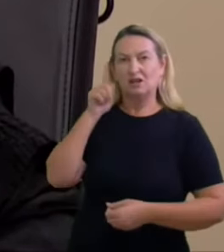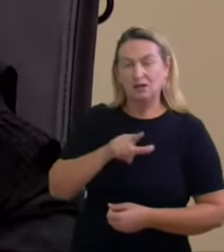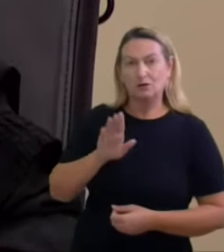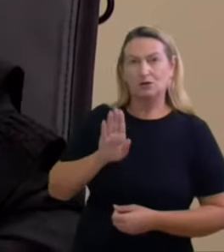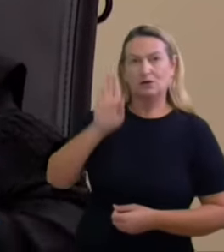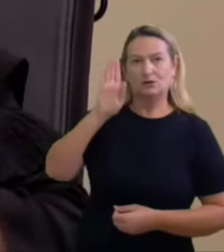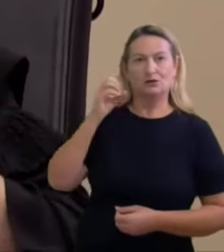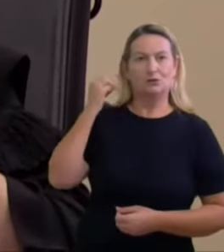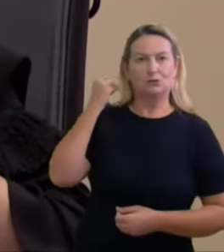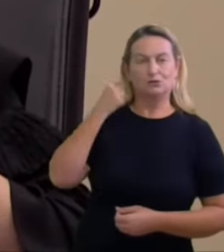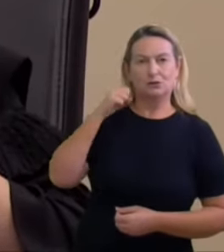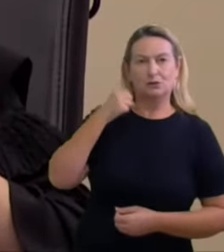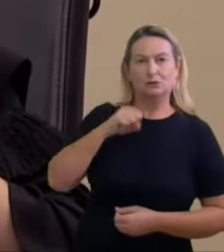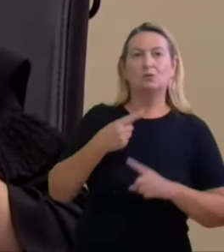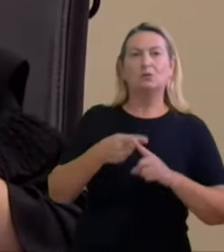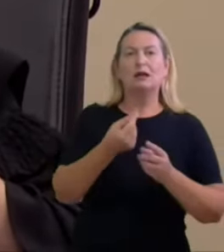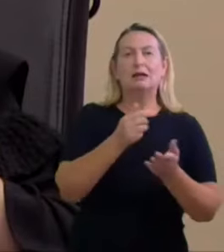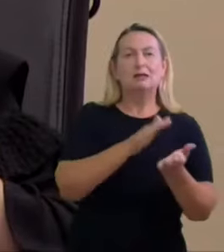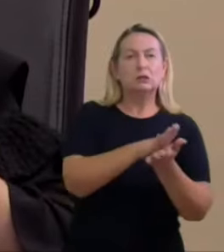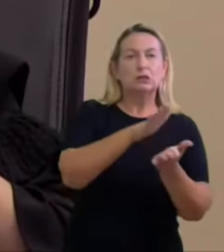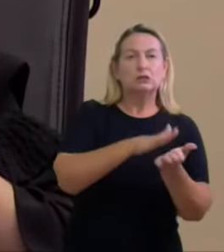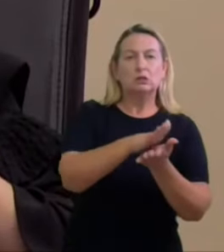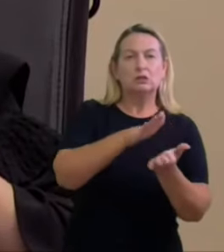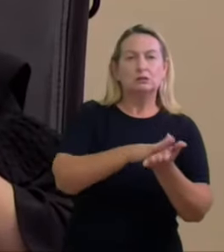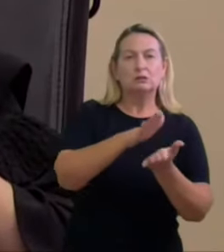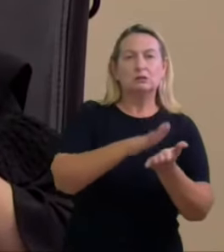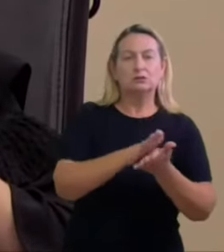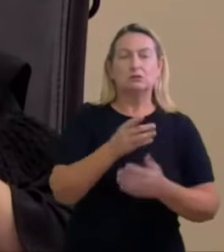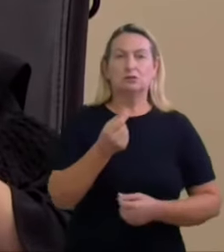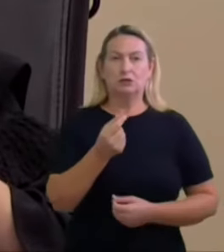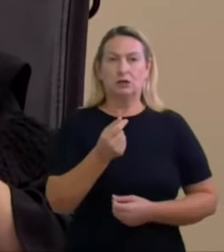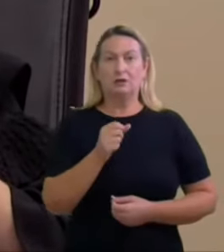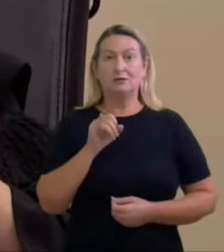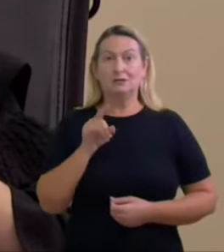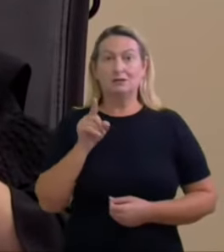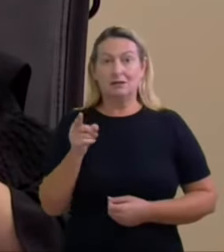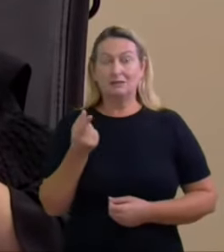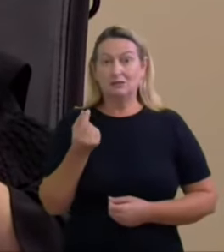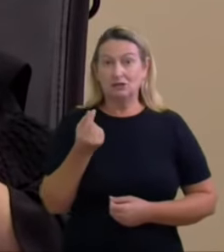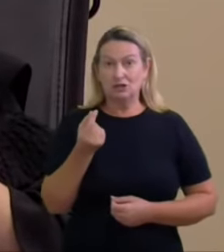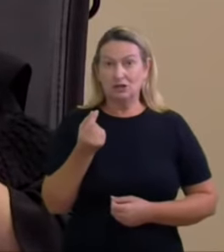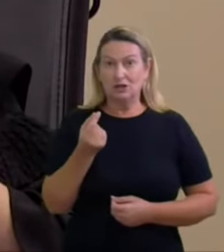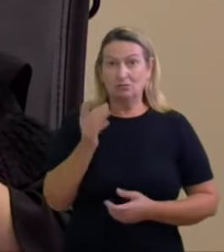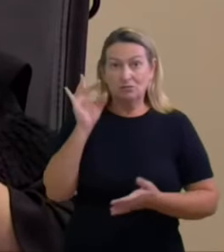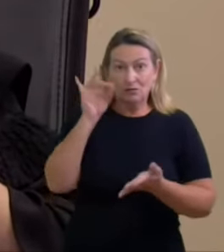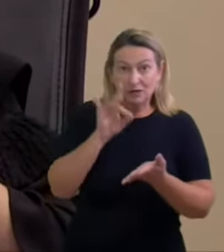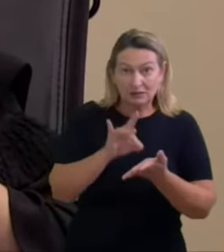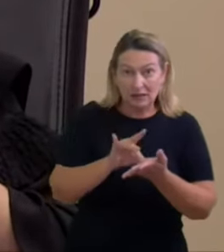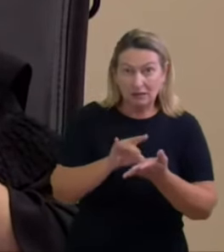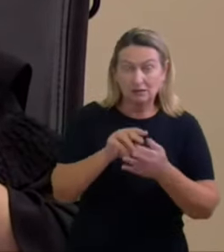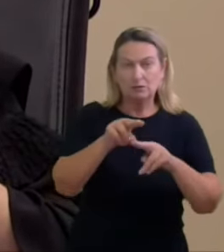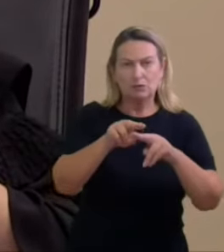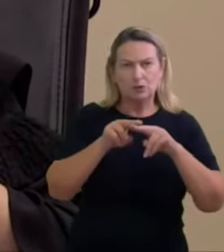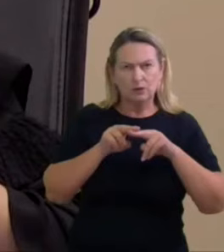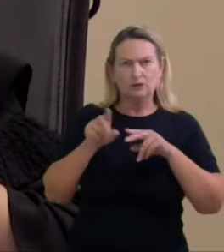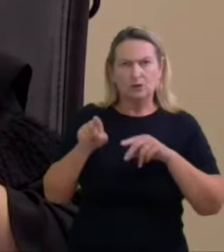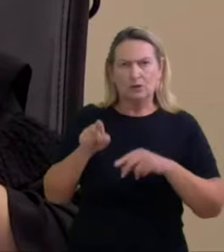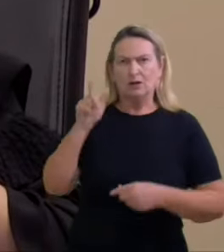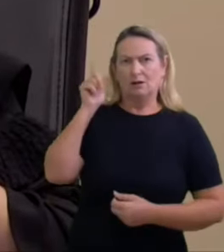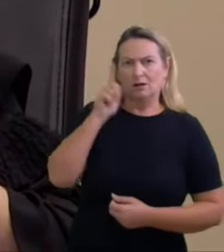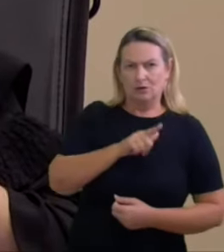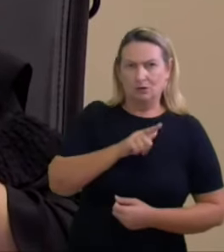se a gente tem dúvida de que esse dinheiro a mais que deu pra ele o cargo parece que essa dúvida existe como eu vou